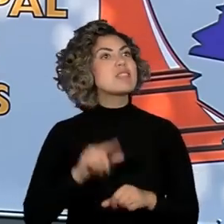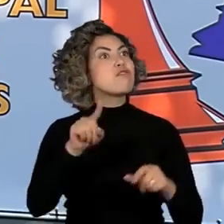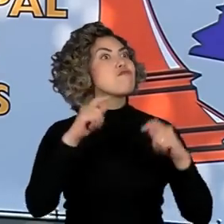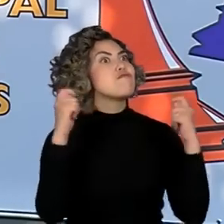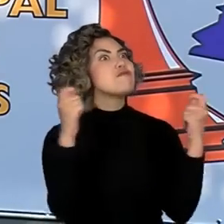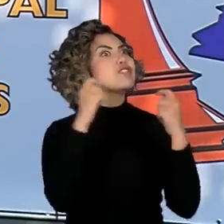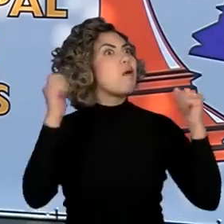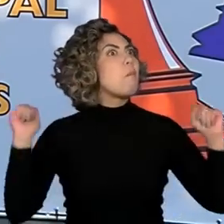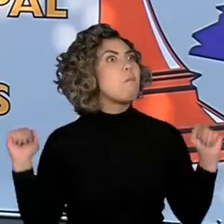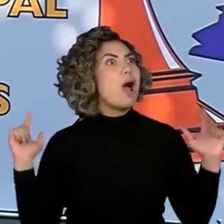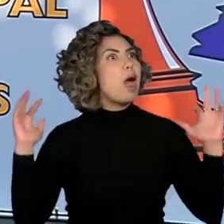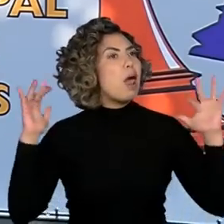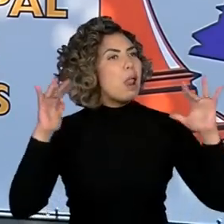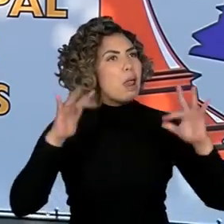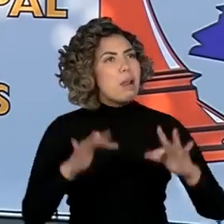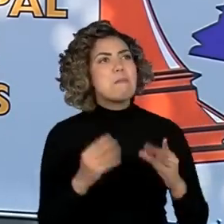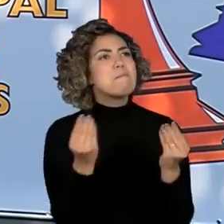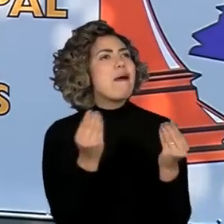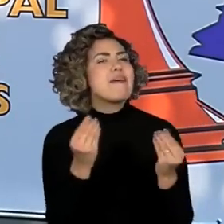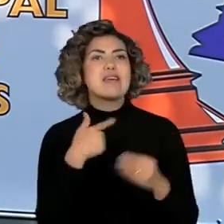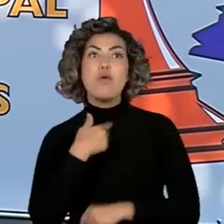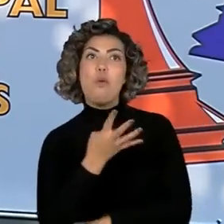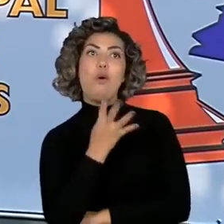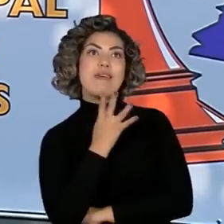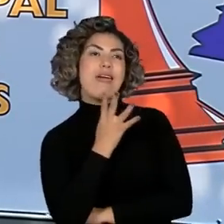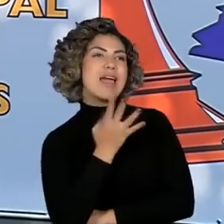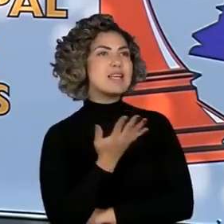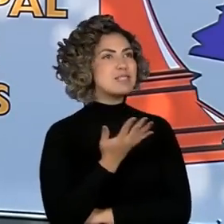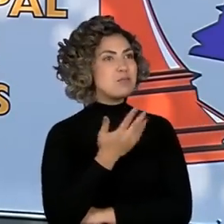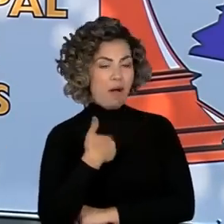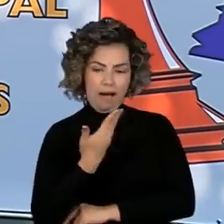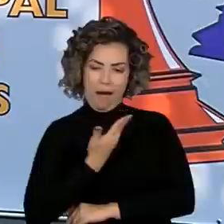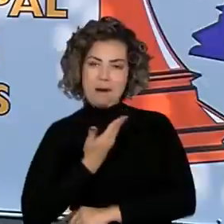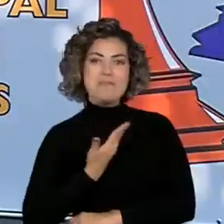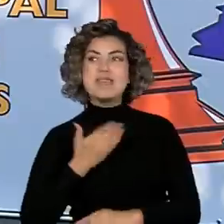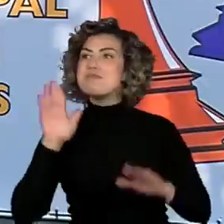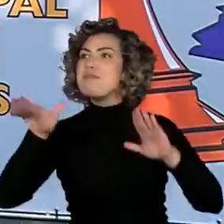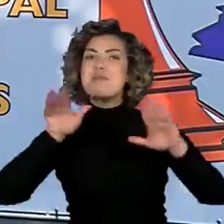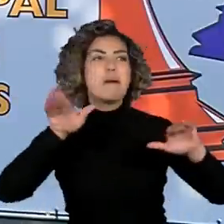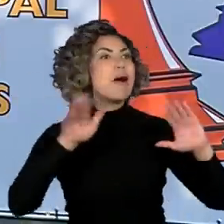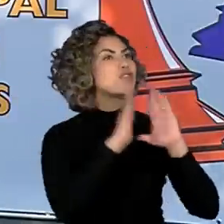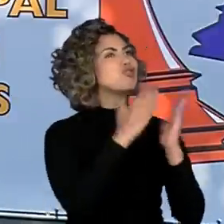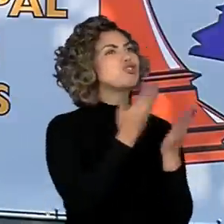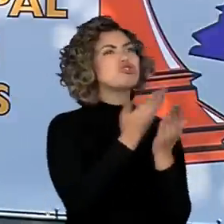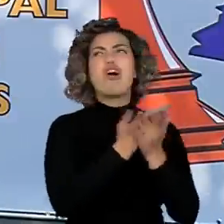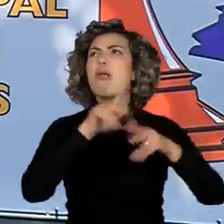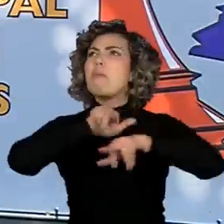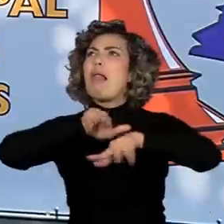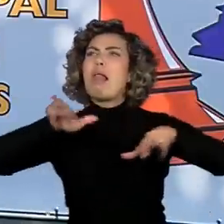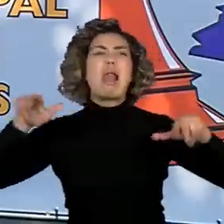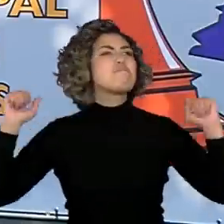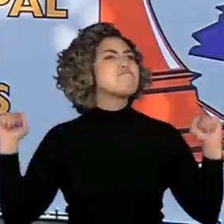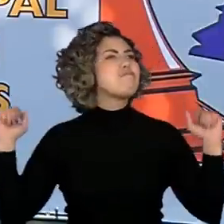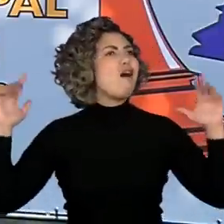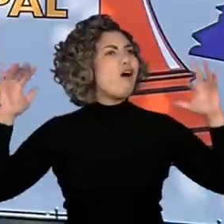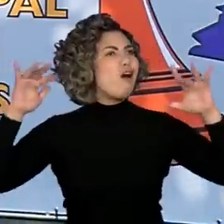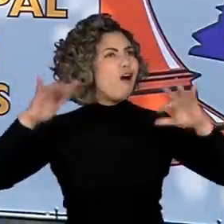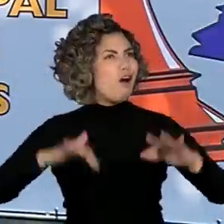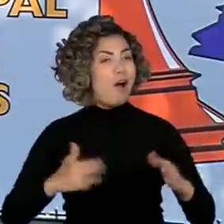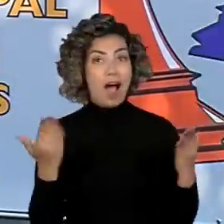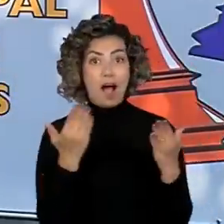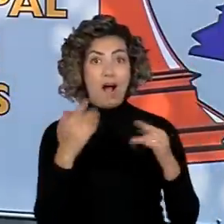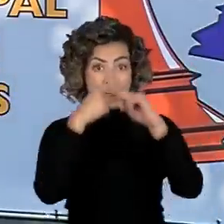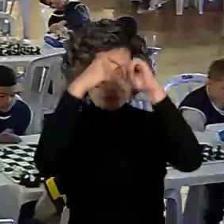juntam para mostrar aquele conhecimento, para reunir com os amigos de outras escolas. A 15ª Final mostra aí uma